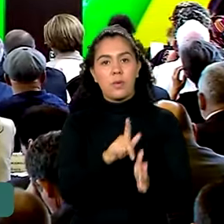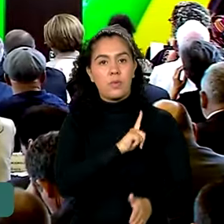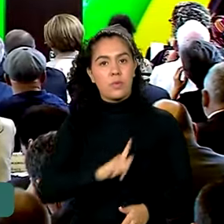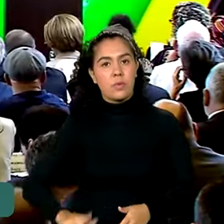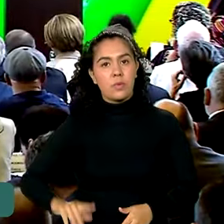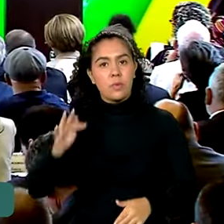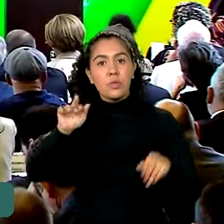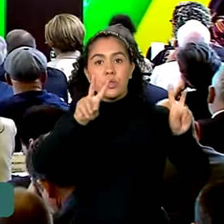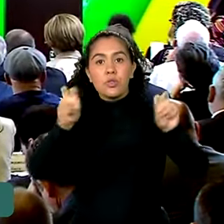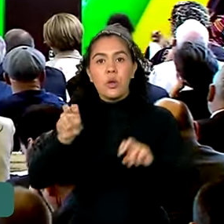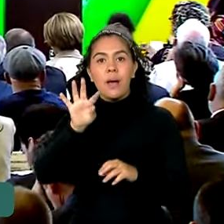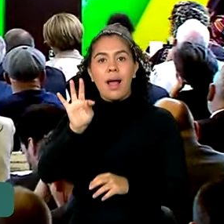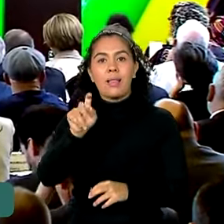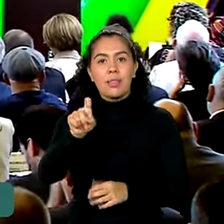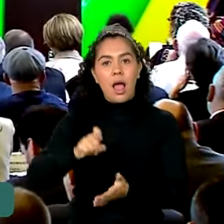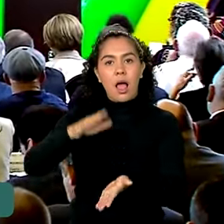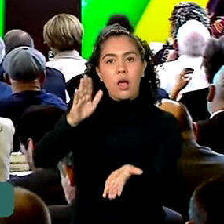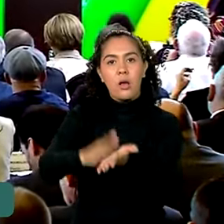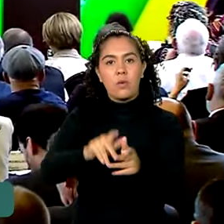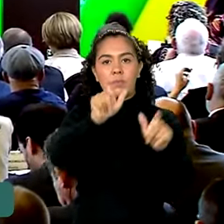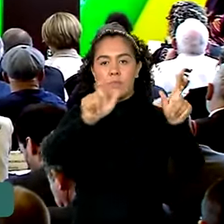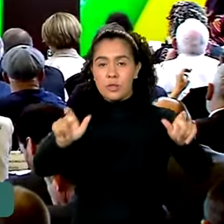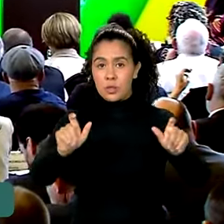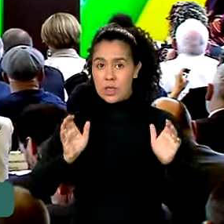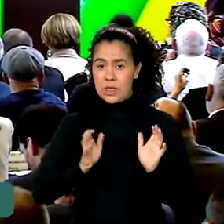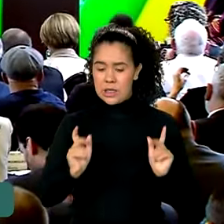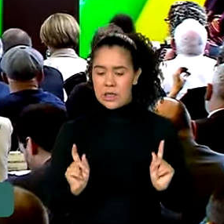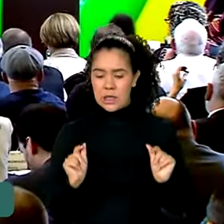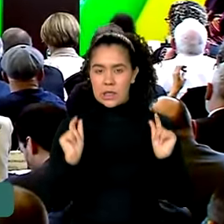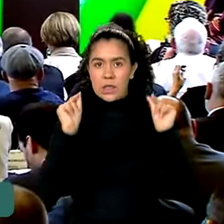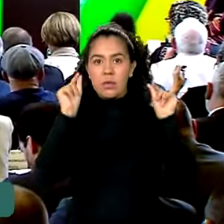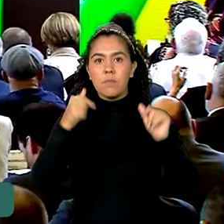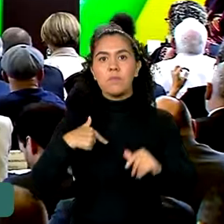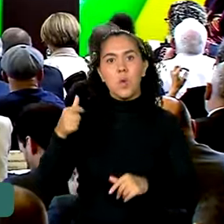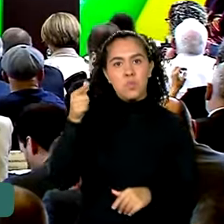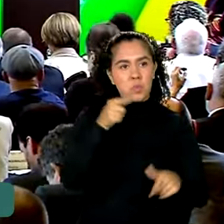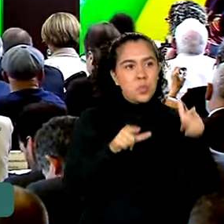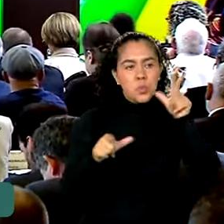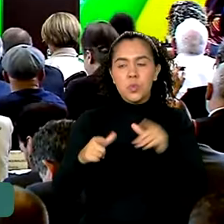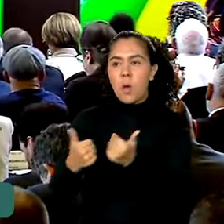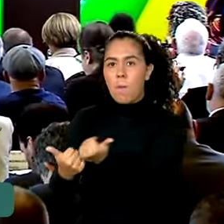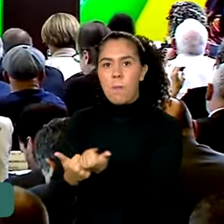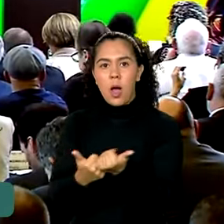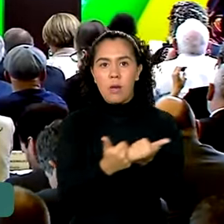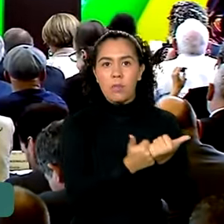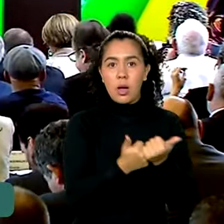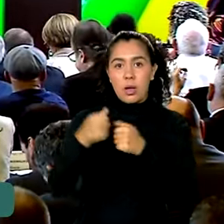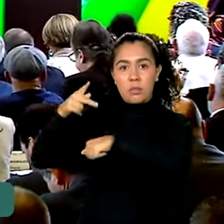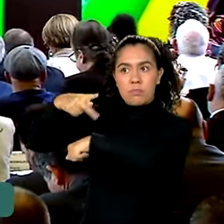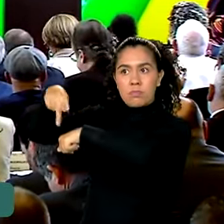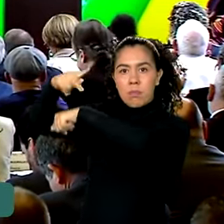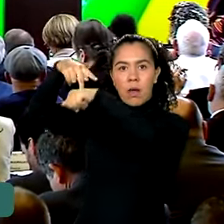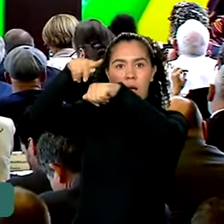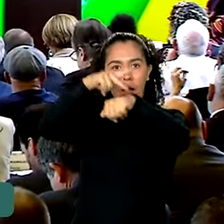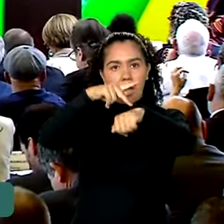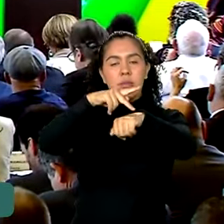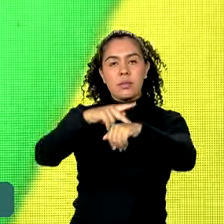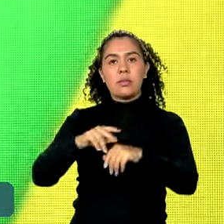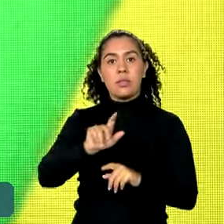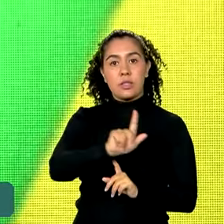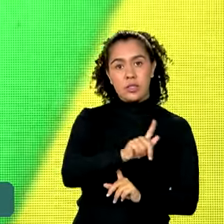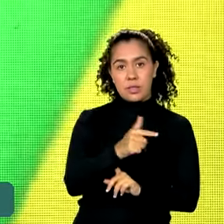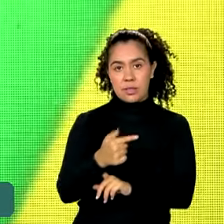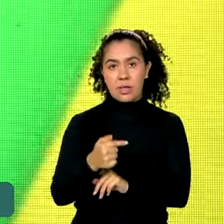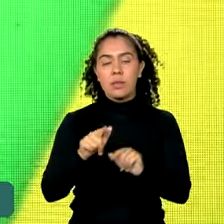a taxação dos super-ricos, que vem conquistando apoios entre os países dos BRICS e do G7.